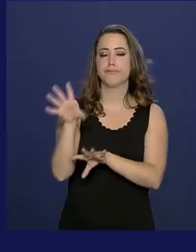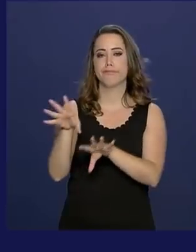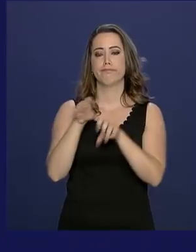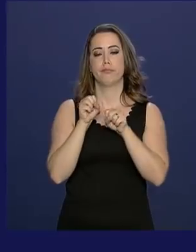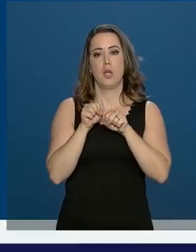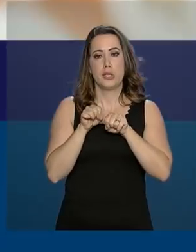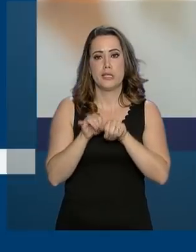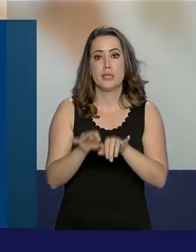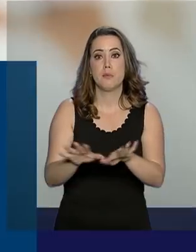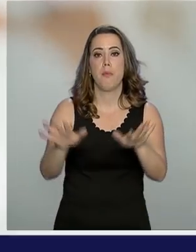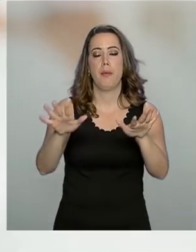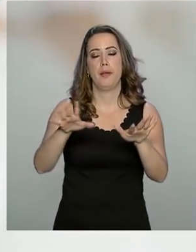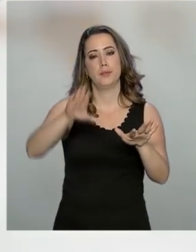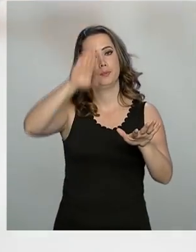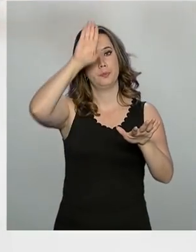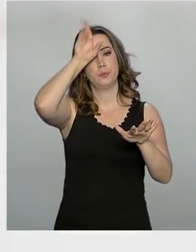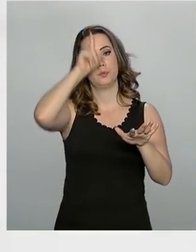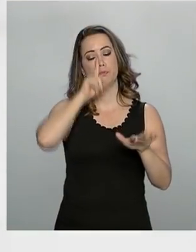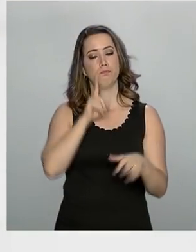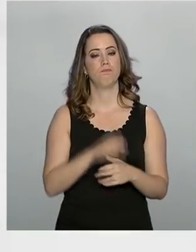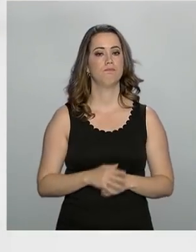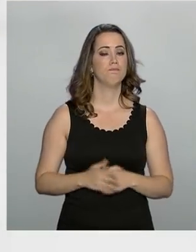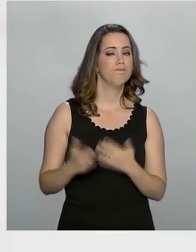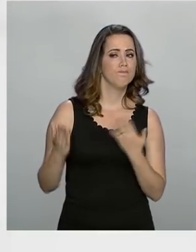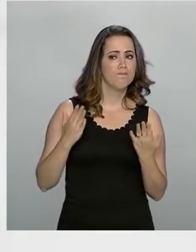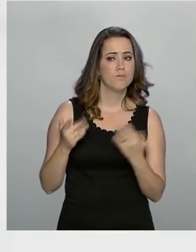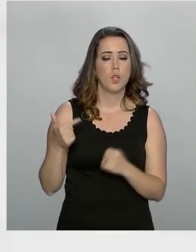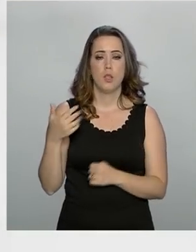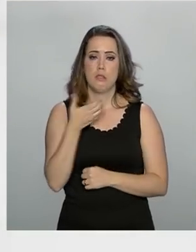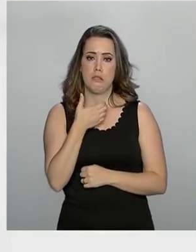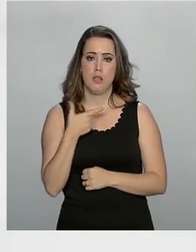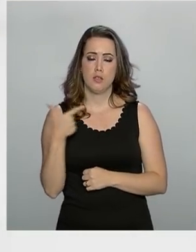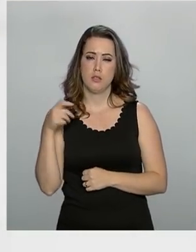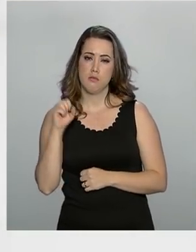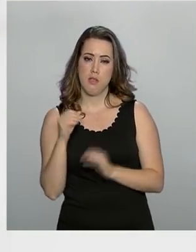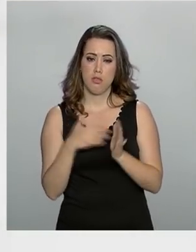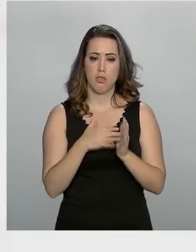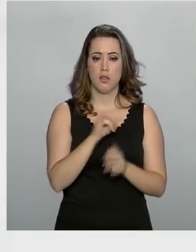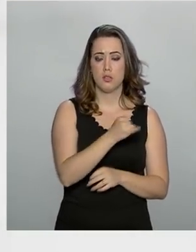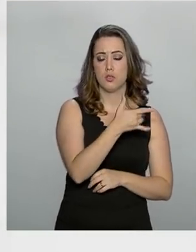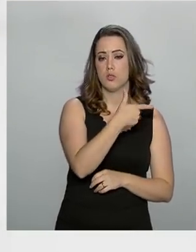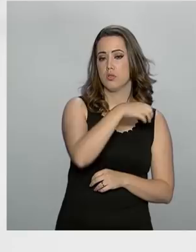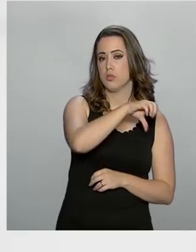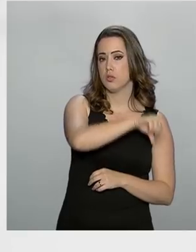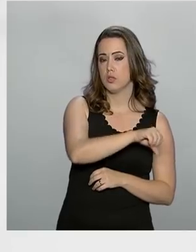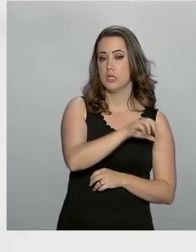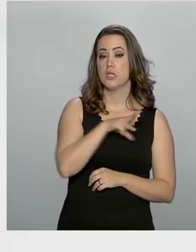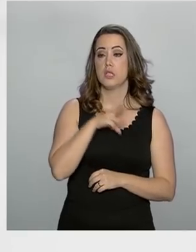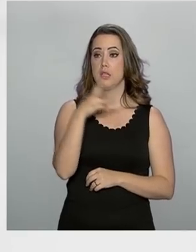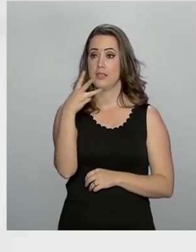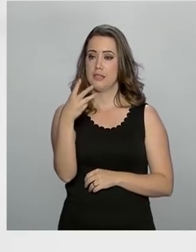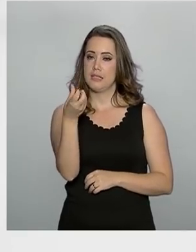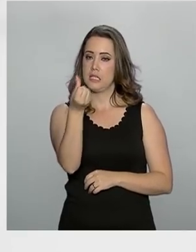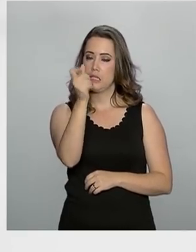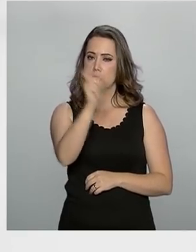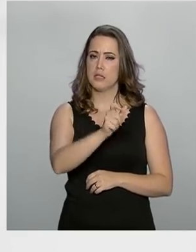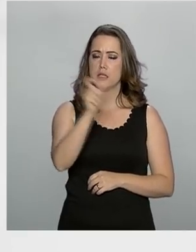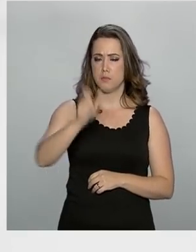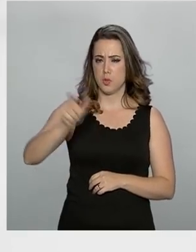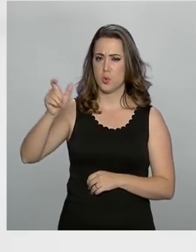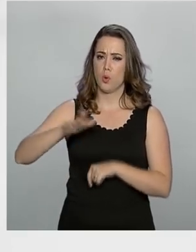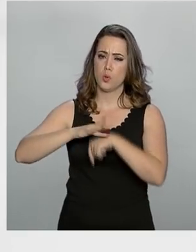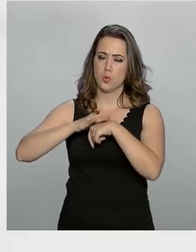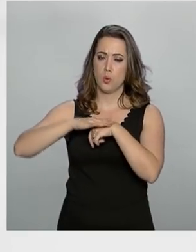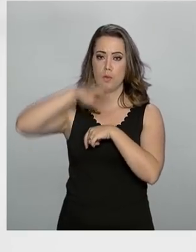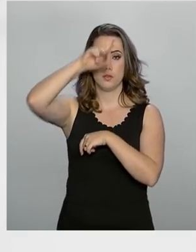Entre dezembro de 2018 e janeiro de 2019, foram registrados 36 casos de febre